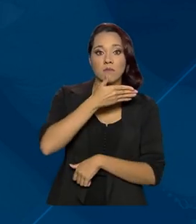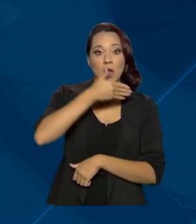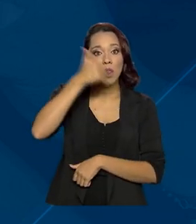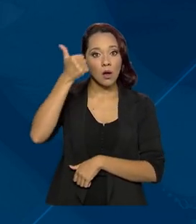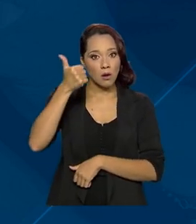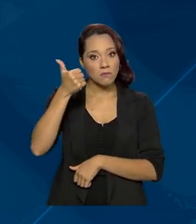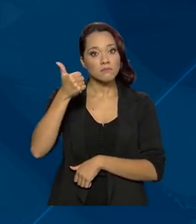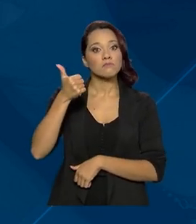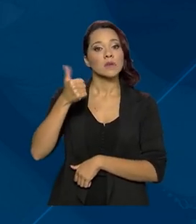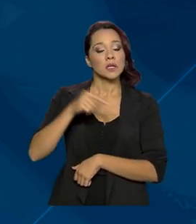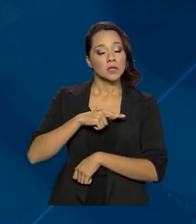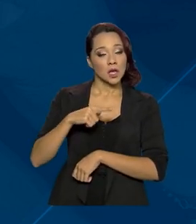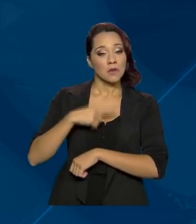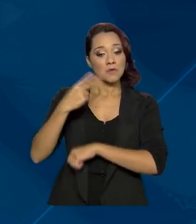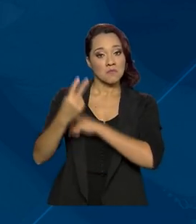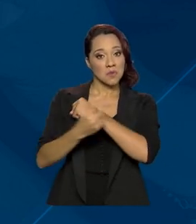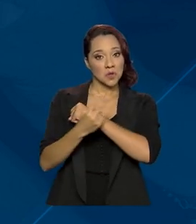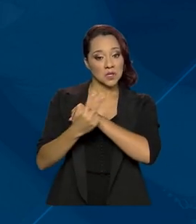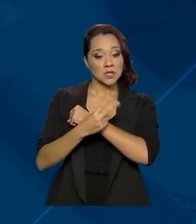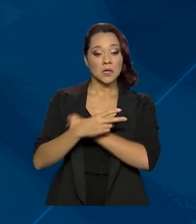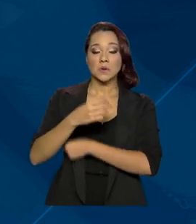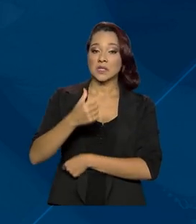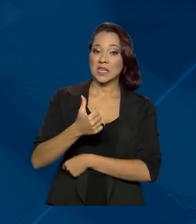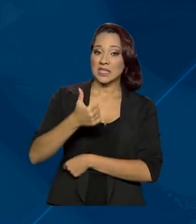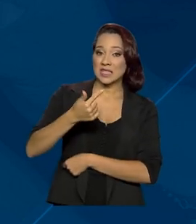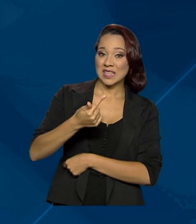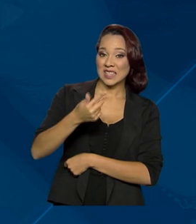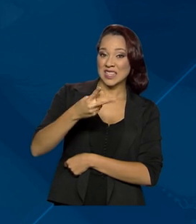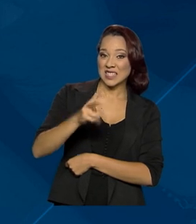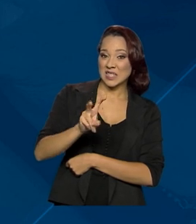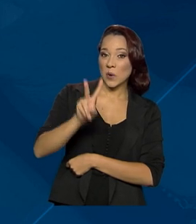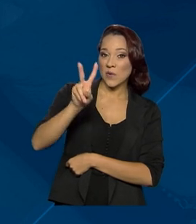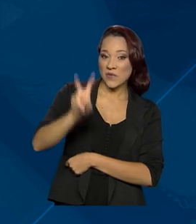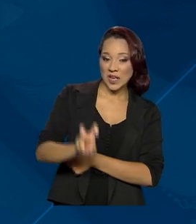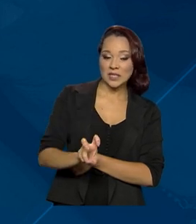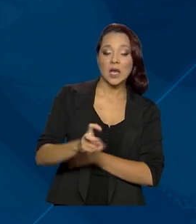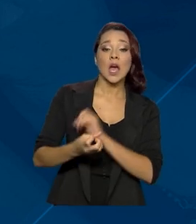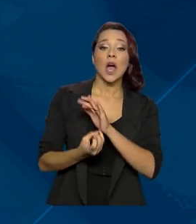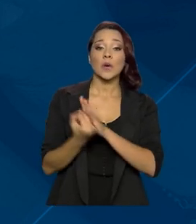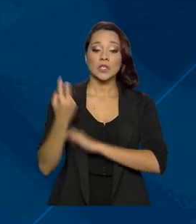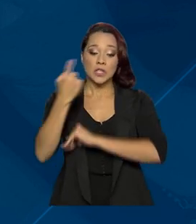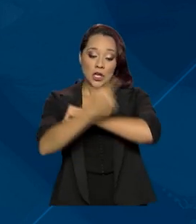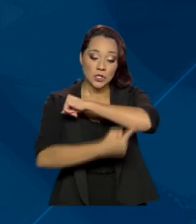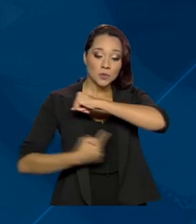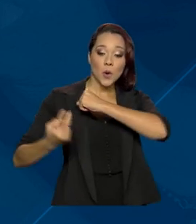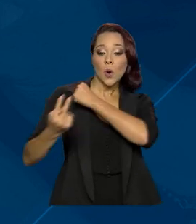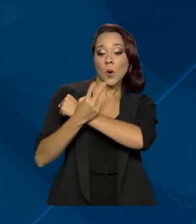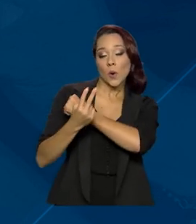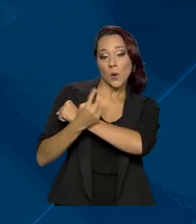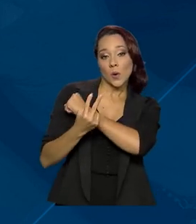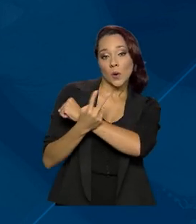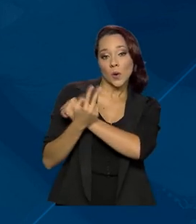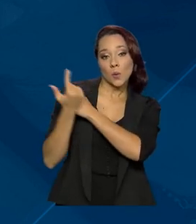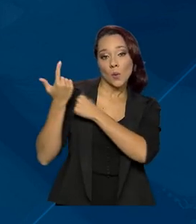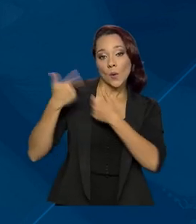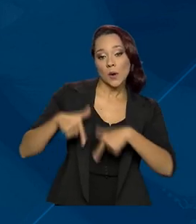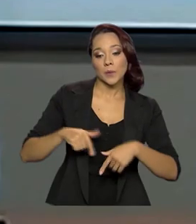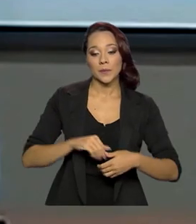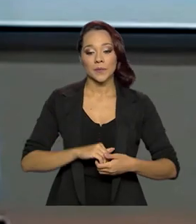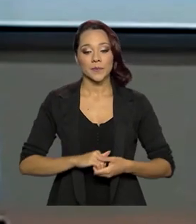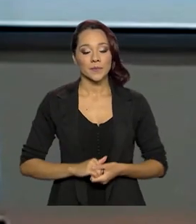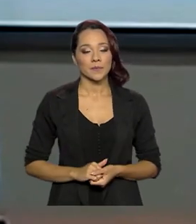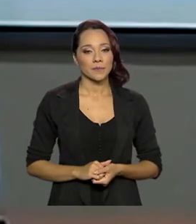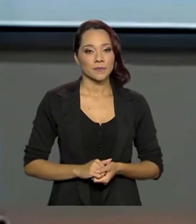desempenho, aumentando em 175 vezes a quantidade de anticorpos neutralizantes.